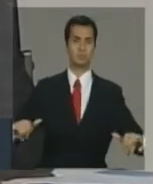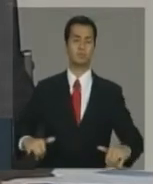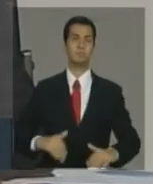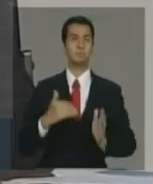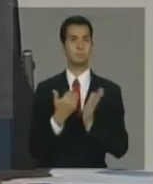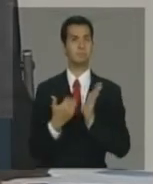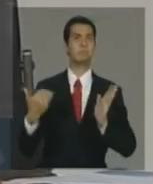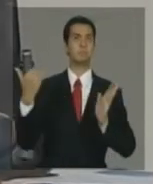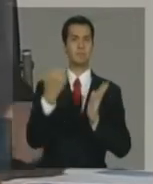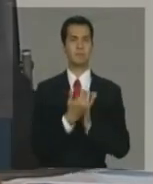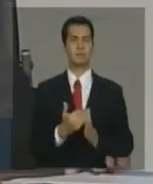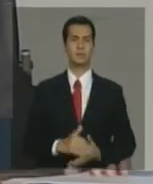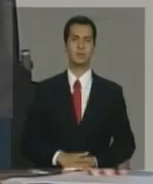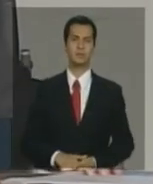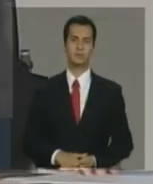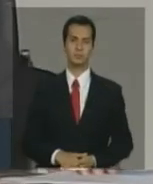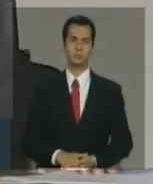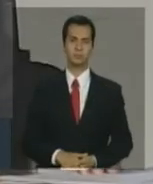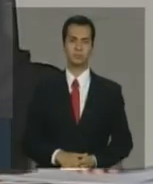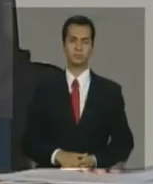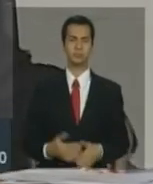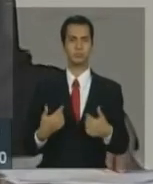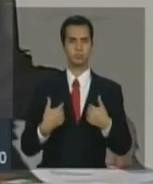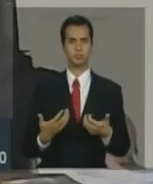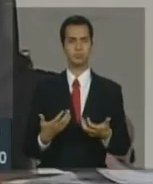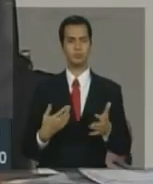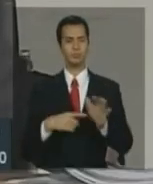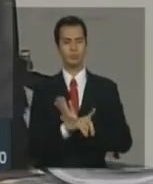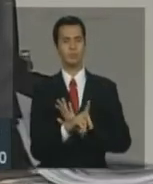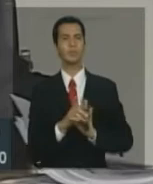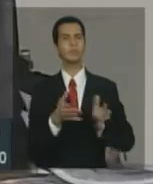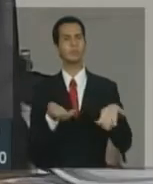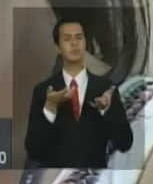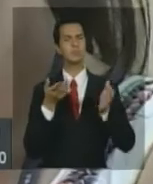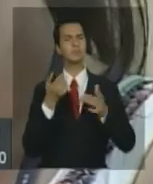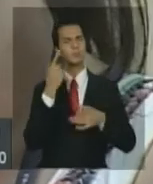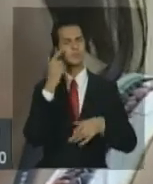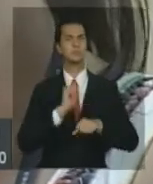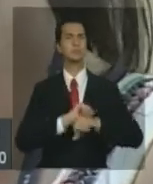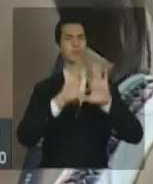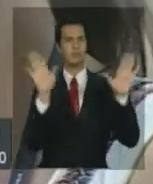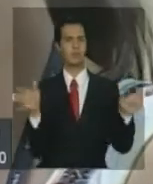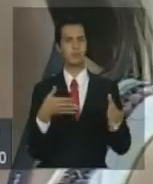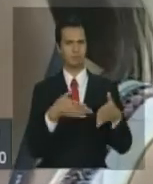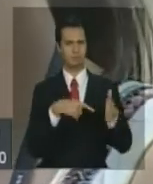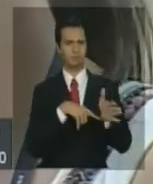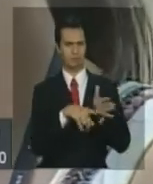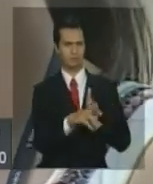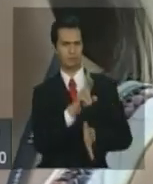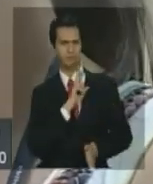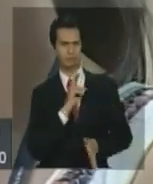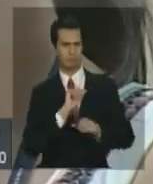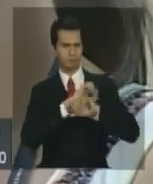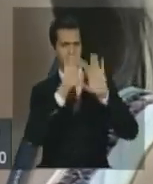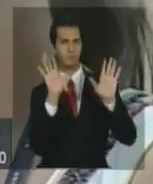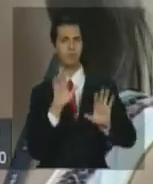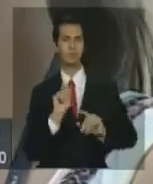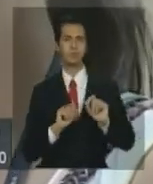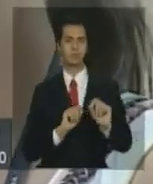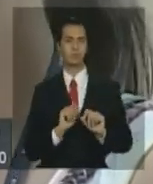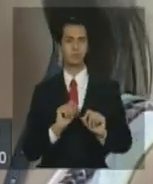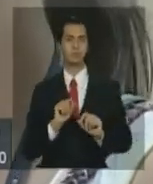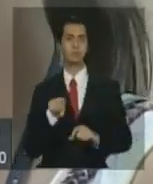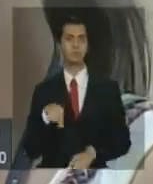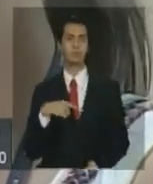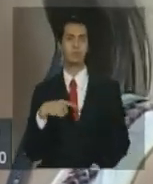para esclarecer aqui, secretário, esse valor aqui de 1,1 bi do